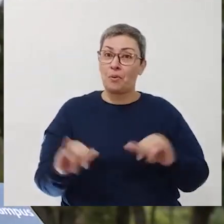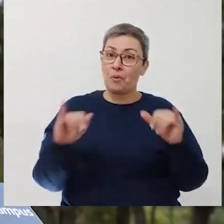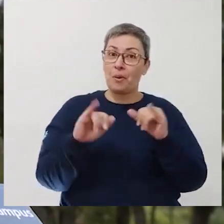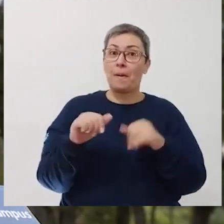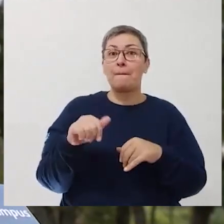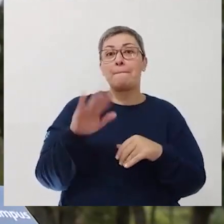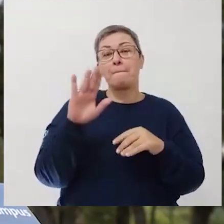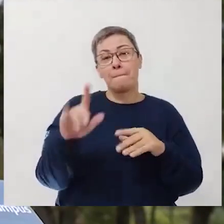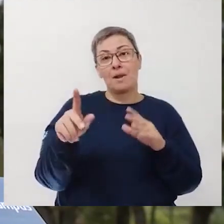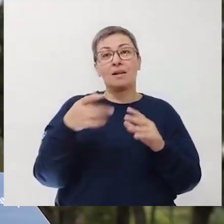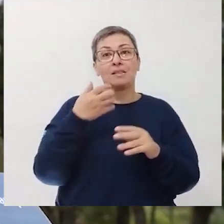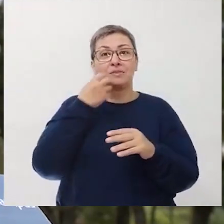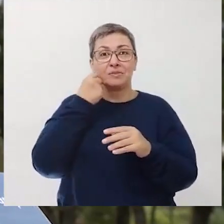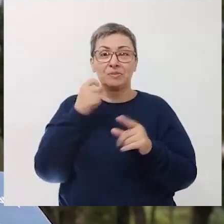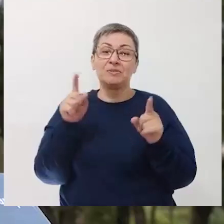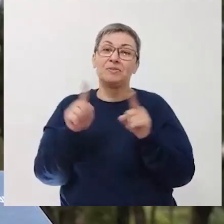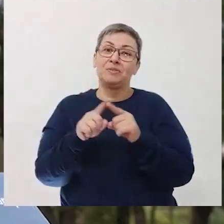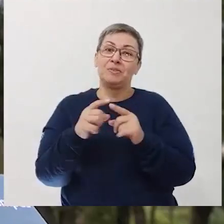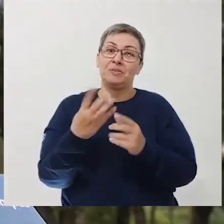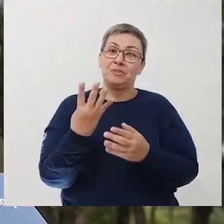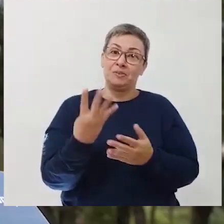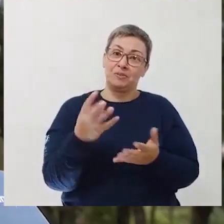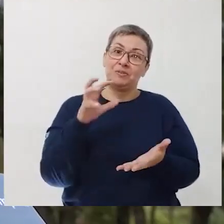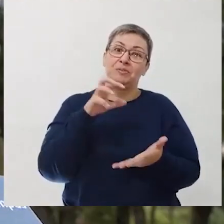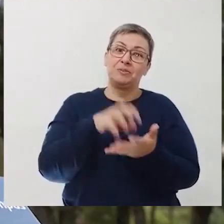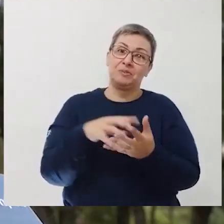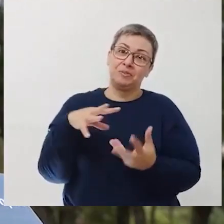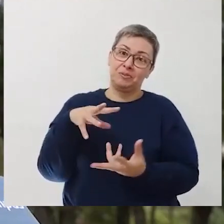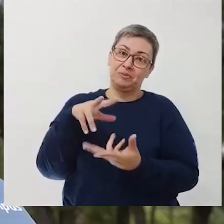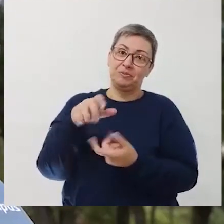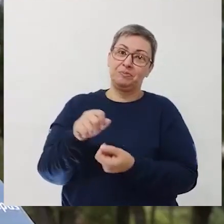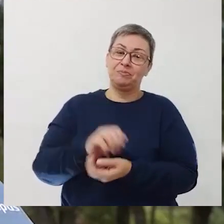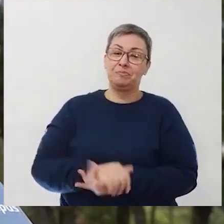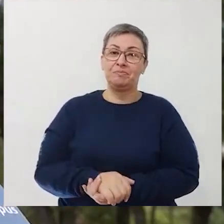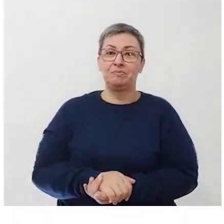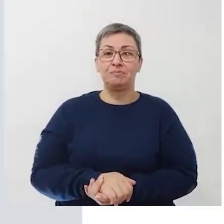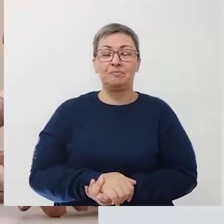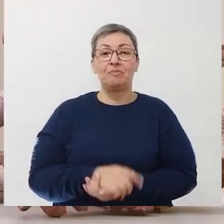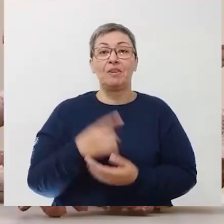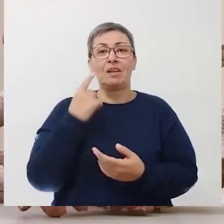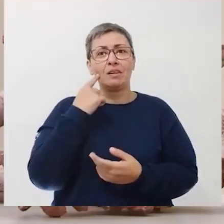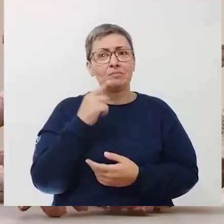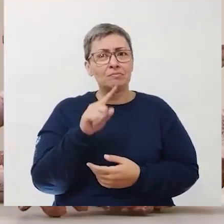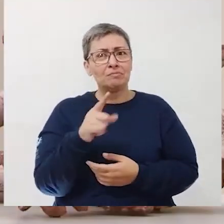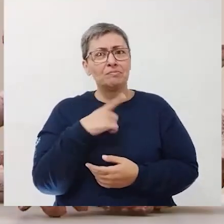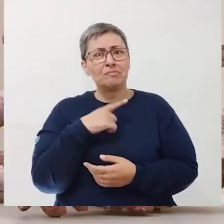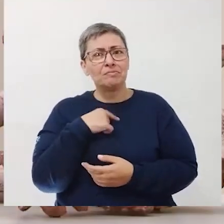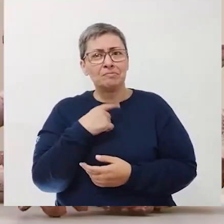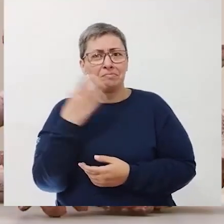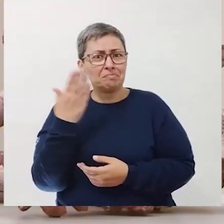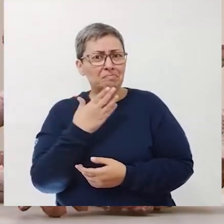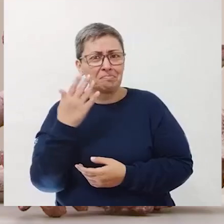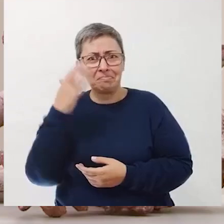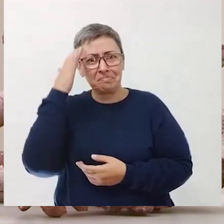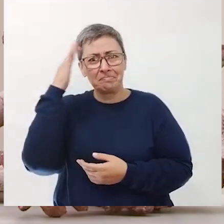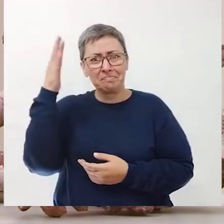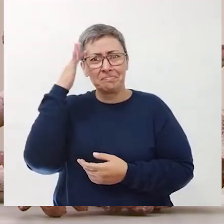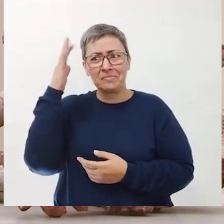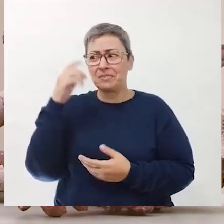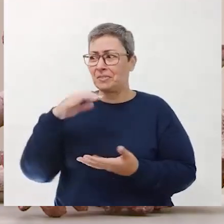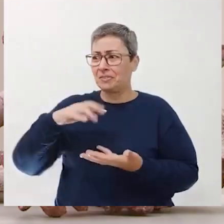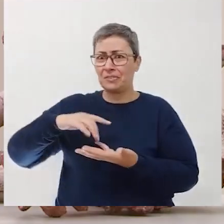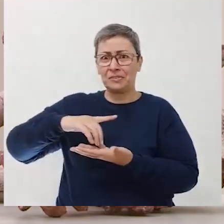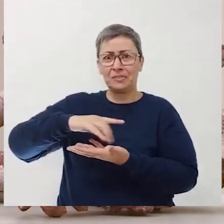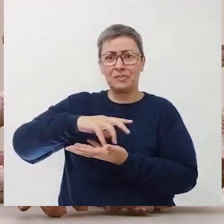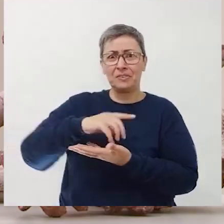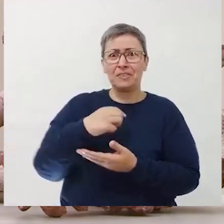então difundindo ainda mais o patrimônio paleontológico da quarta colônia para o mundo. Olhando assim, a gente nem imagina